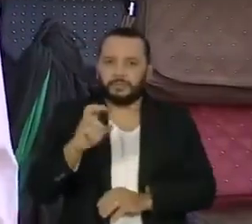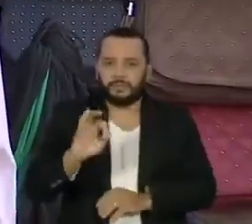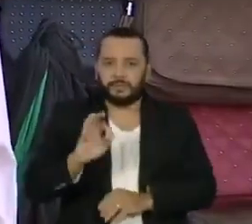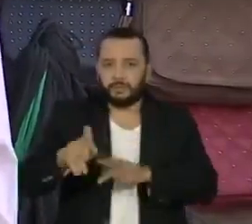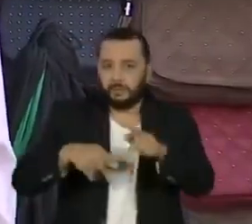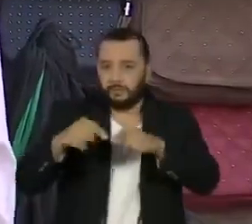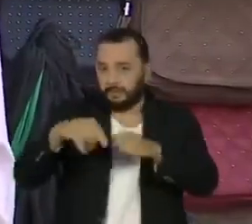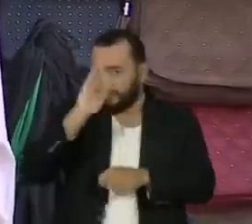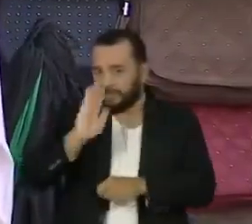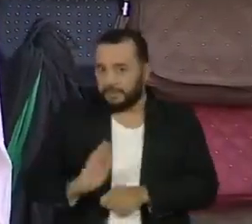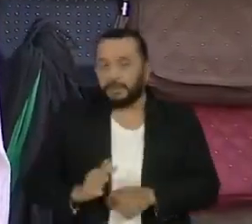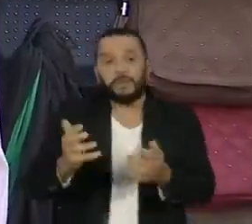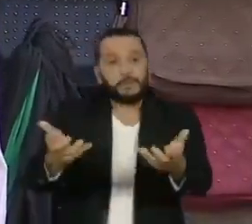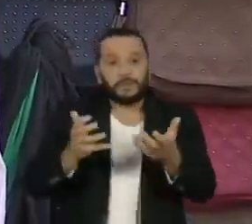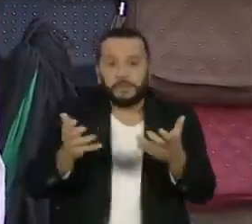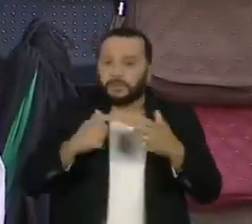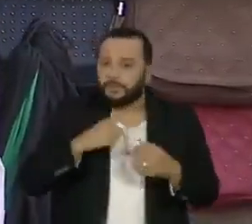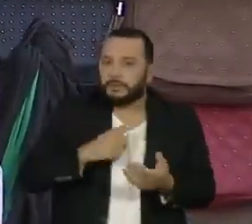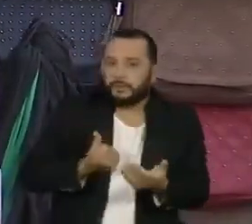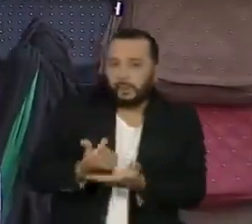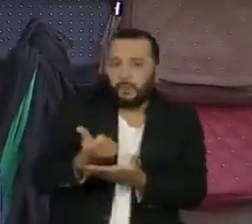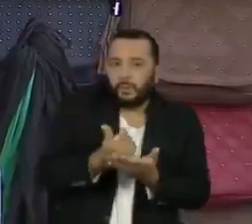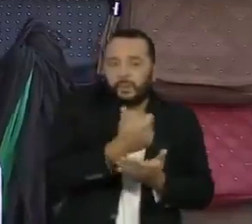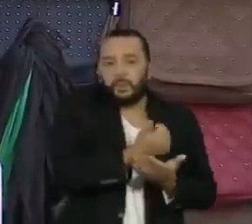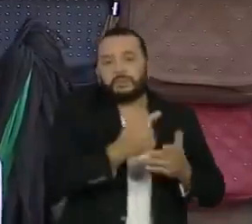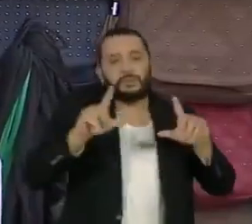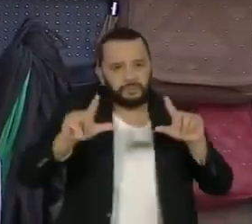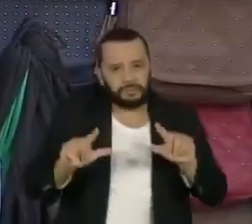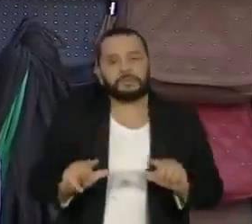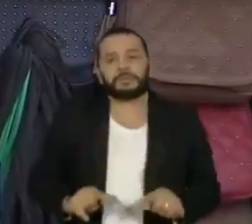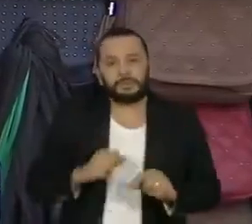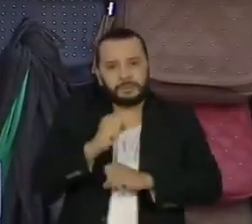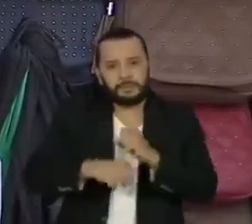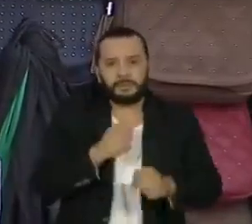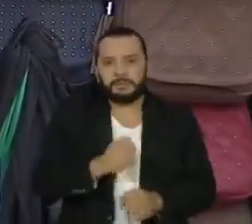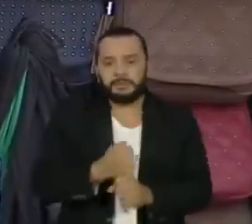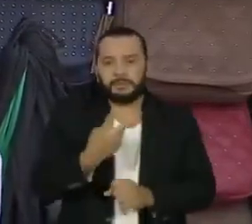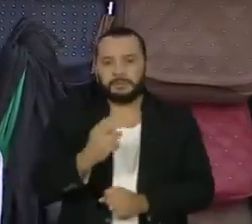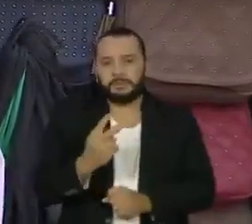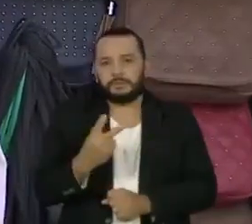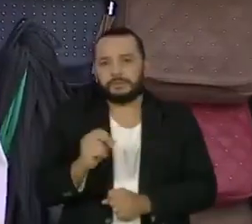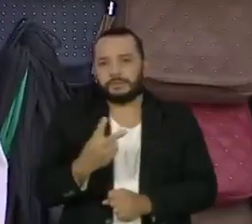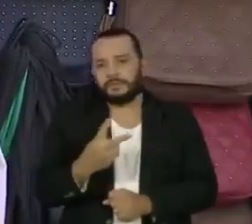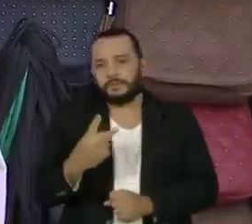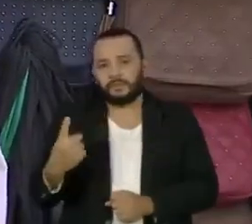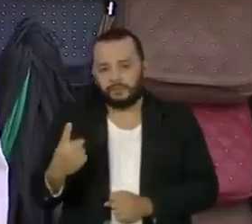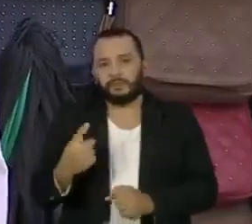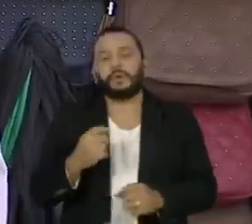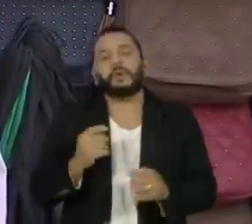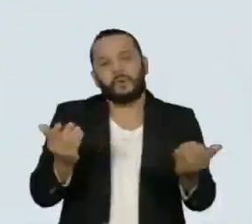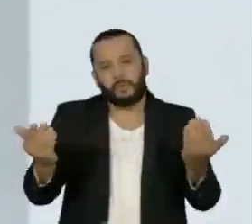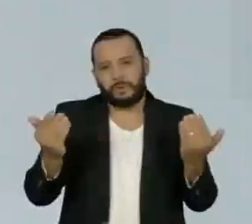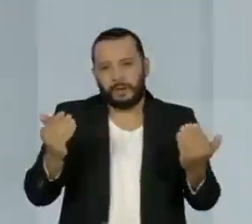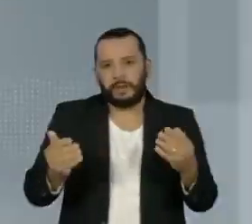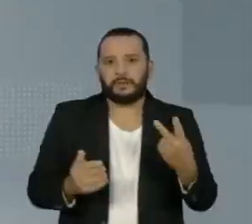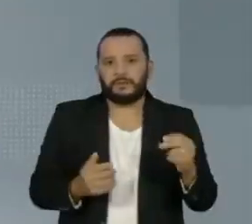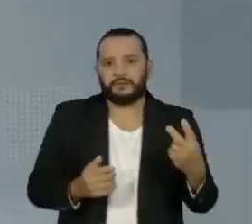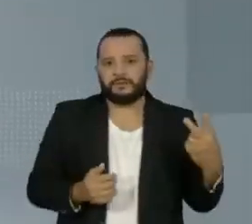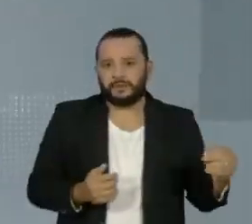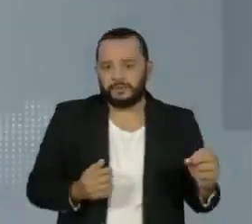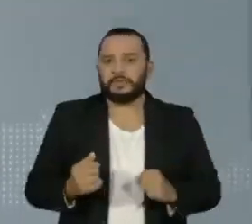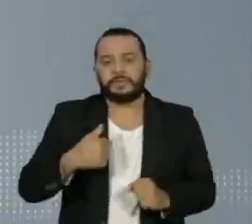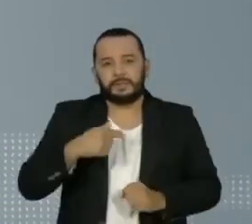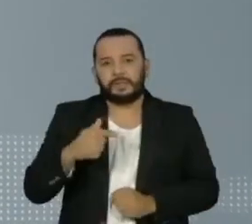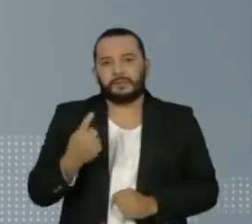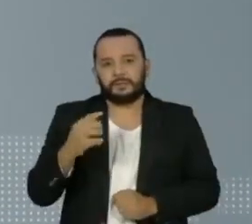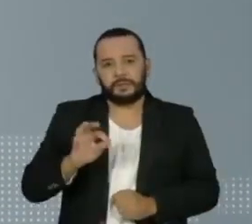dos brasileiros pretendem reduzir o consumo de bens e serviços em 2021 em relação ao período pré-pandemia. 71